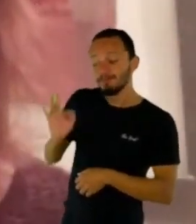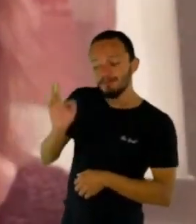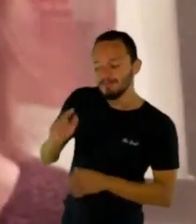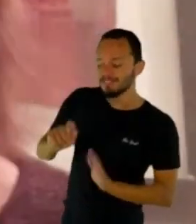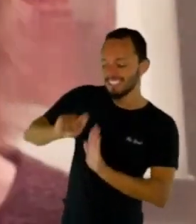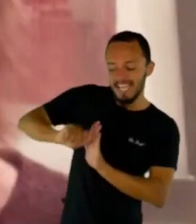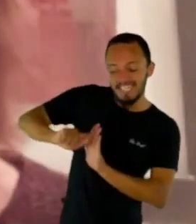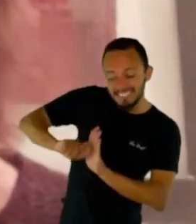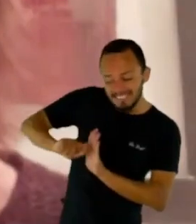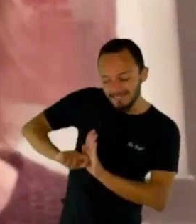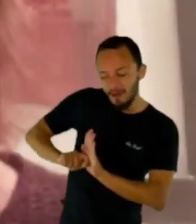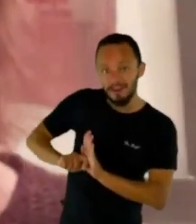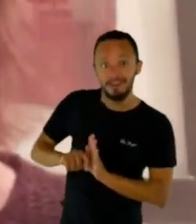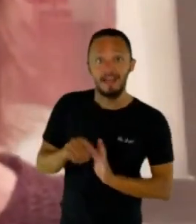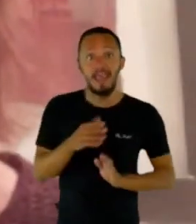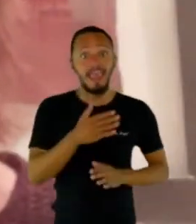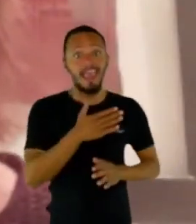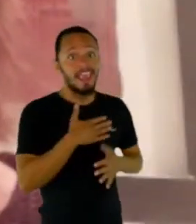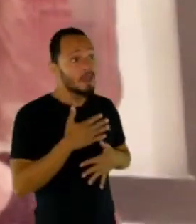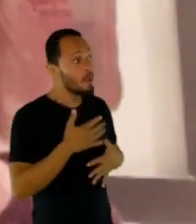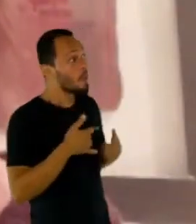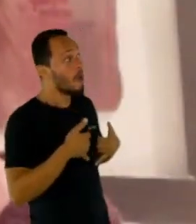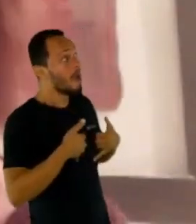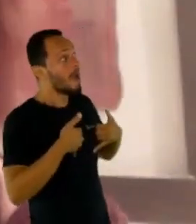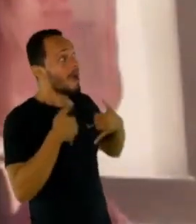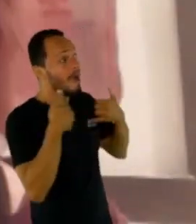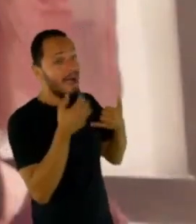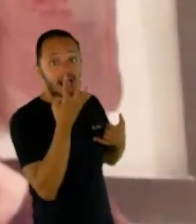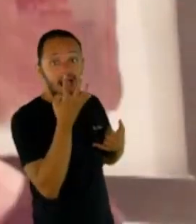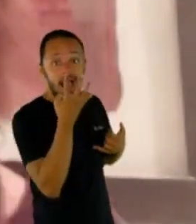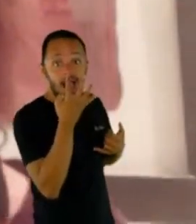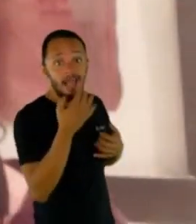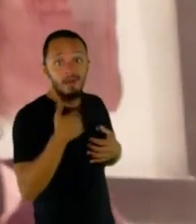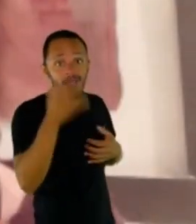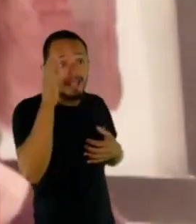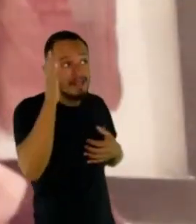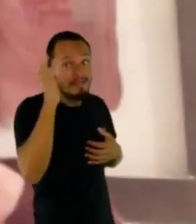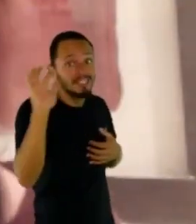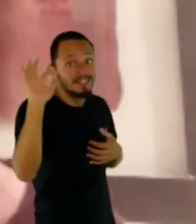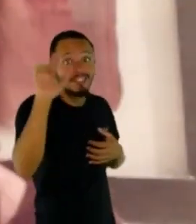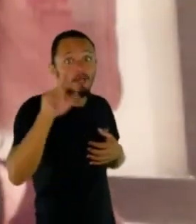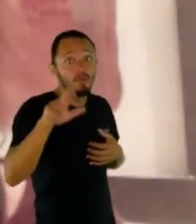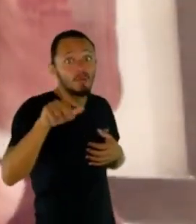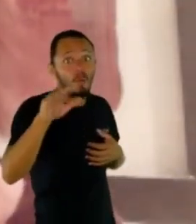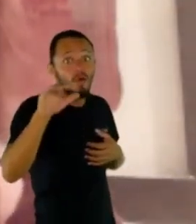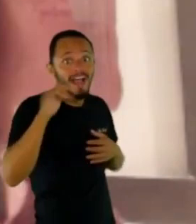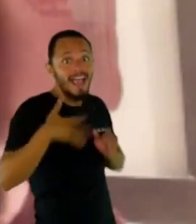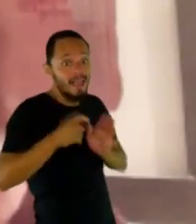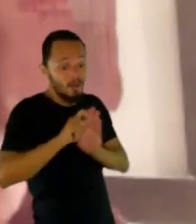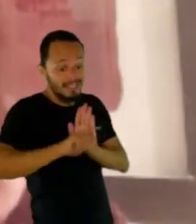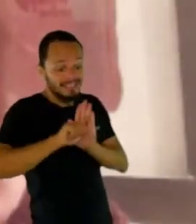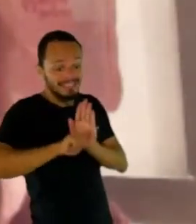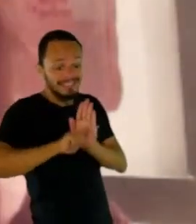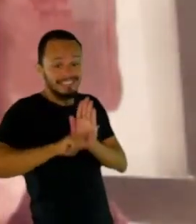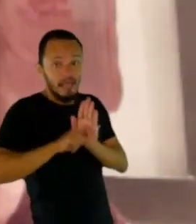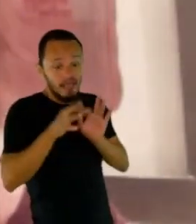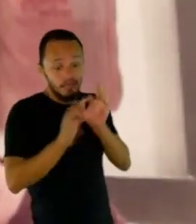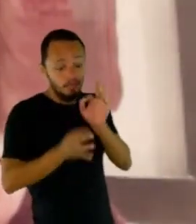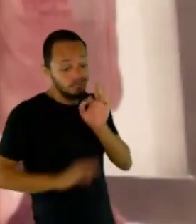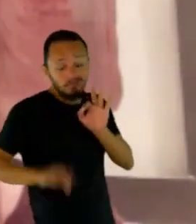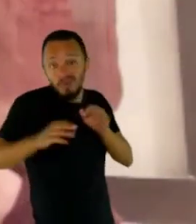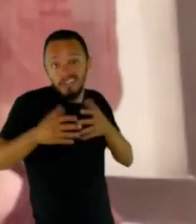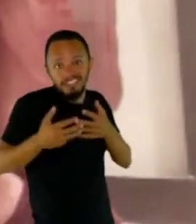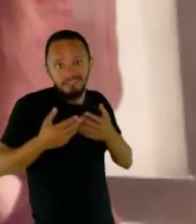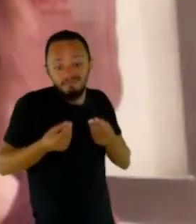aquilo para mim era tão maravilhoso, e eu nunca podia imaginar que um dia eu estaria autografando os meus livros. Então, eu sempre